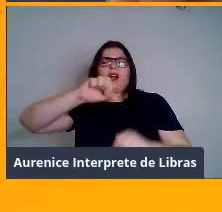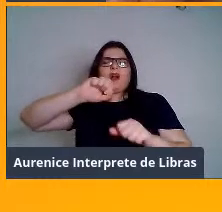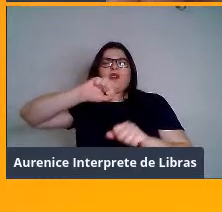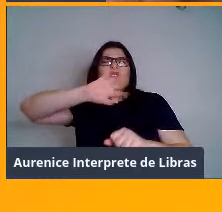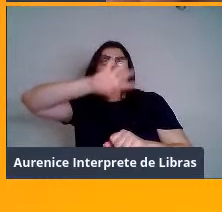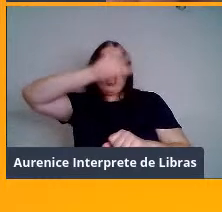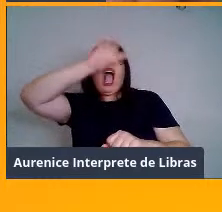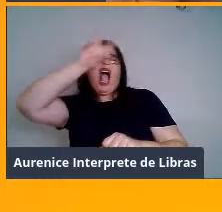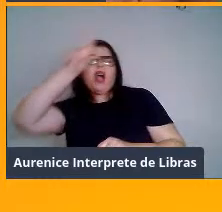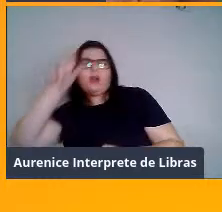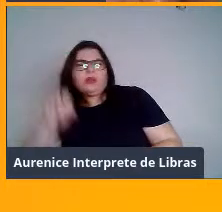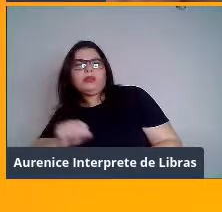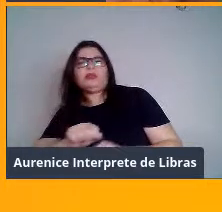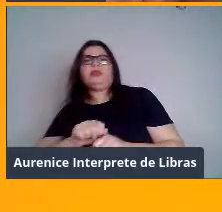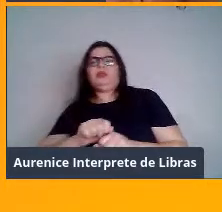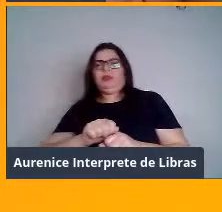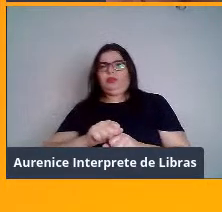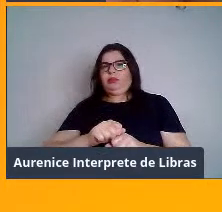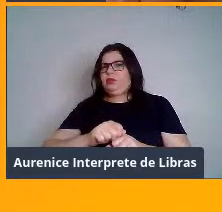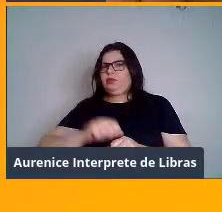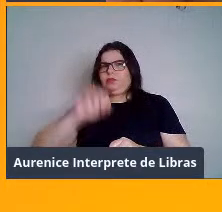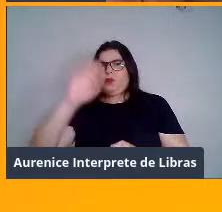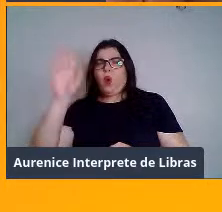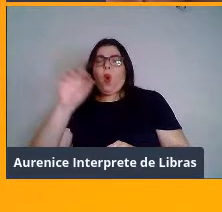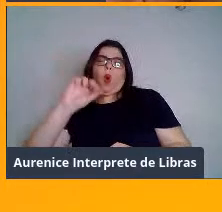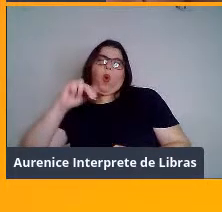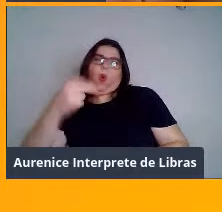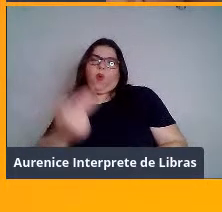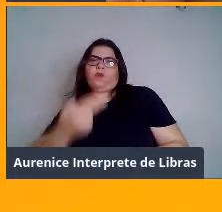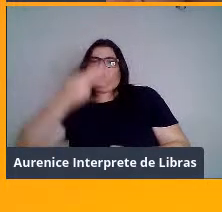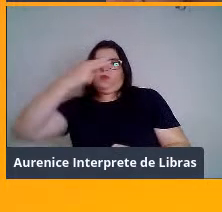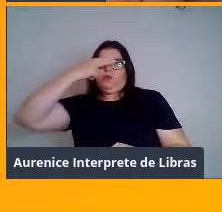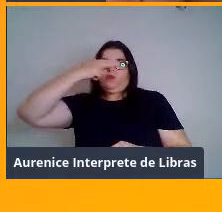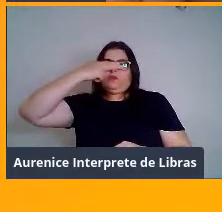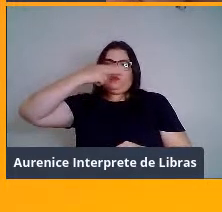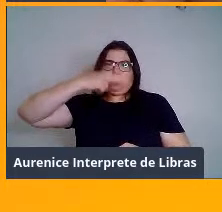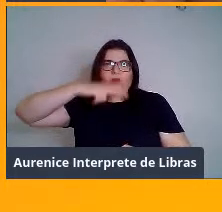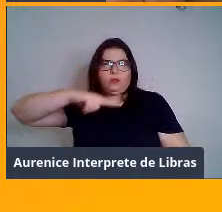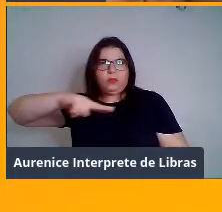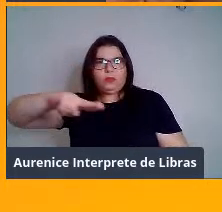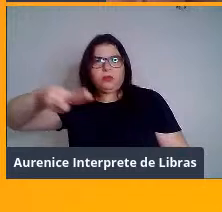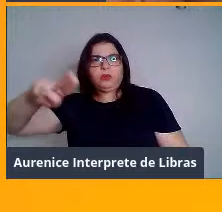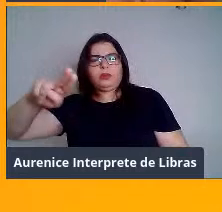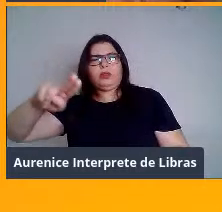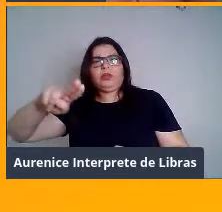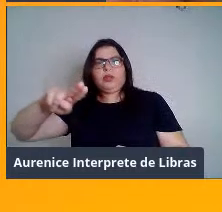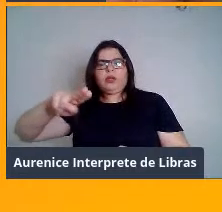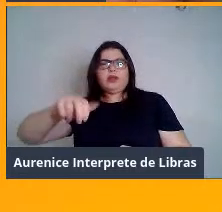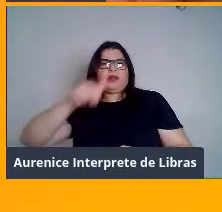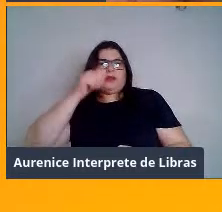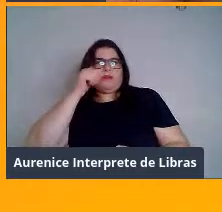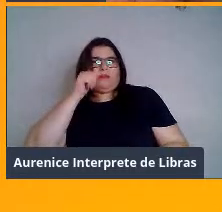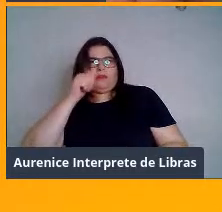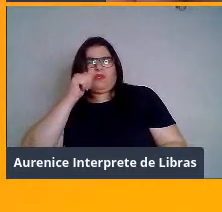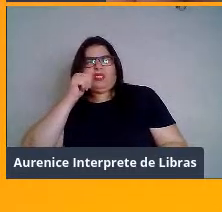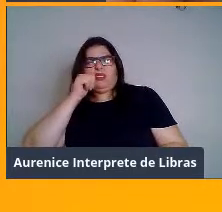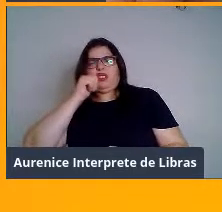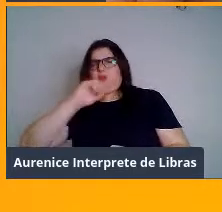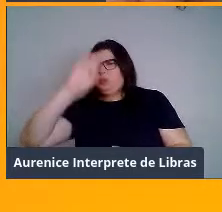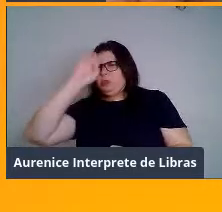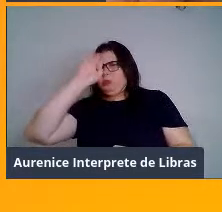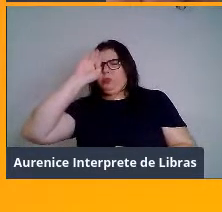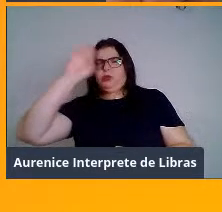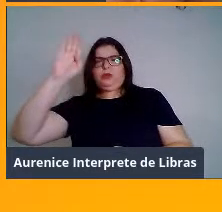domina. Ou nos elefantes, que é uma fêmea, né? O sistema é matriarcal, né? Uma fêmea alfa comanda